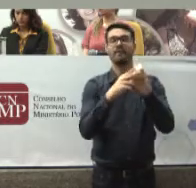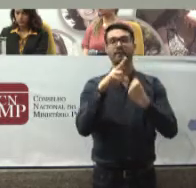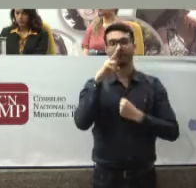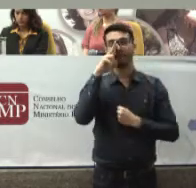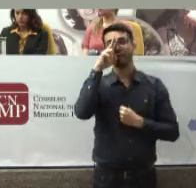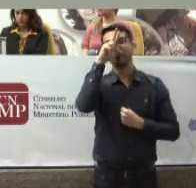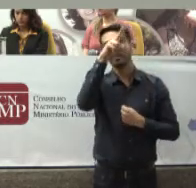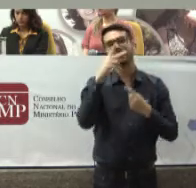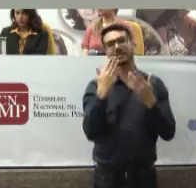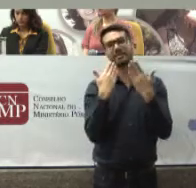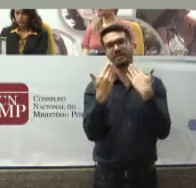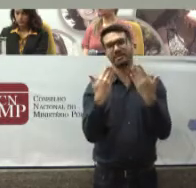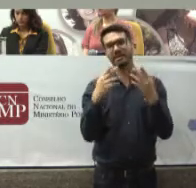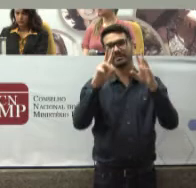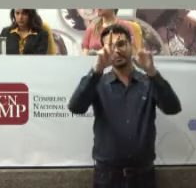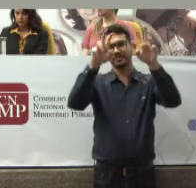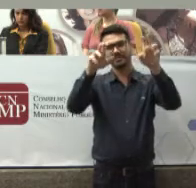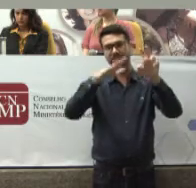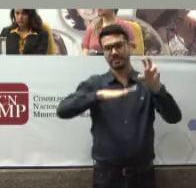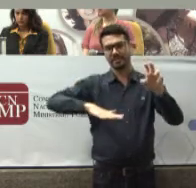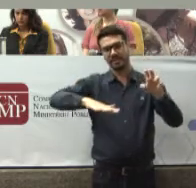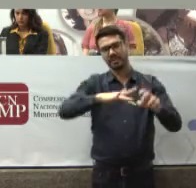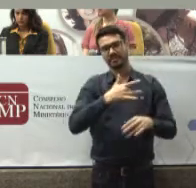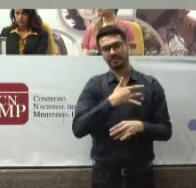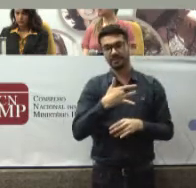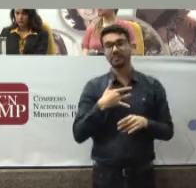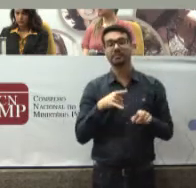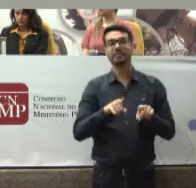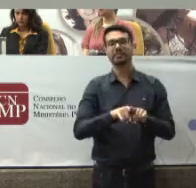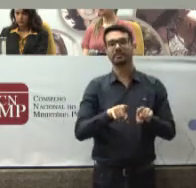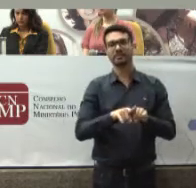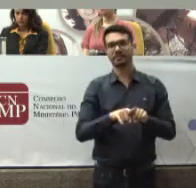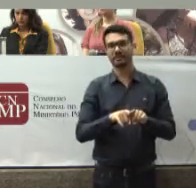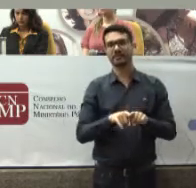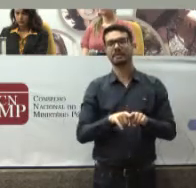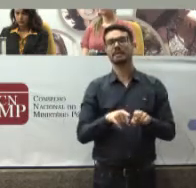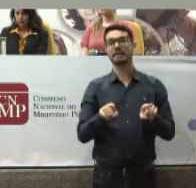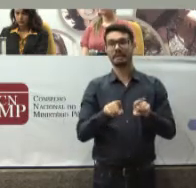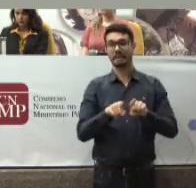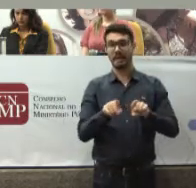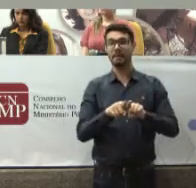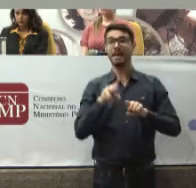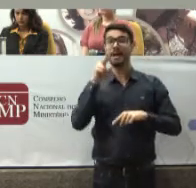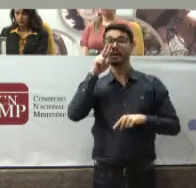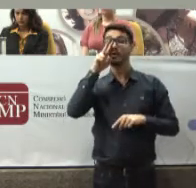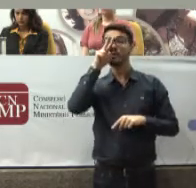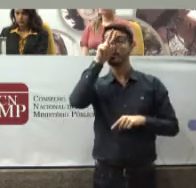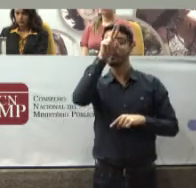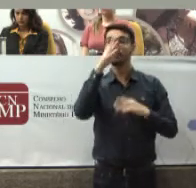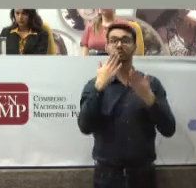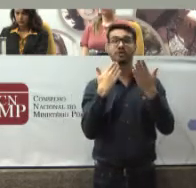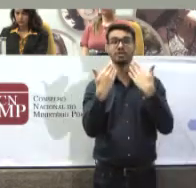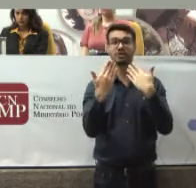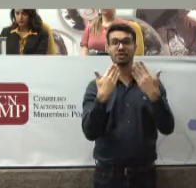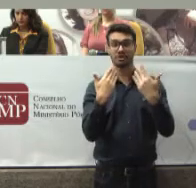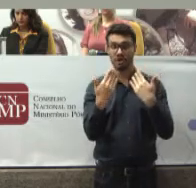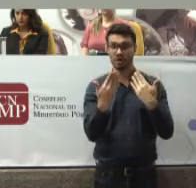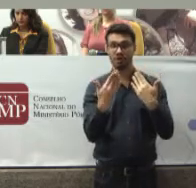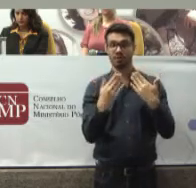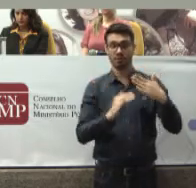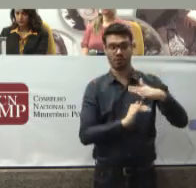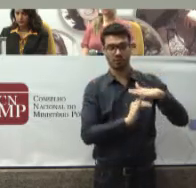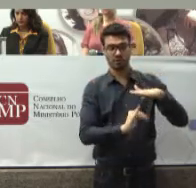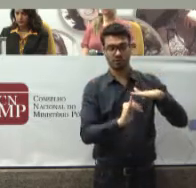Destinados a este tema E sobretudo Fortalecer o diálogo interinstitucional